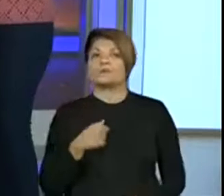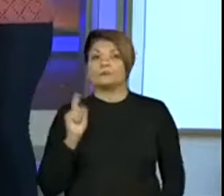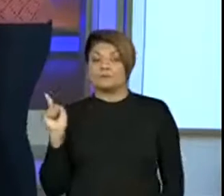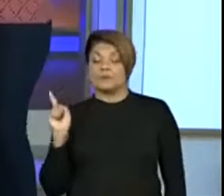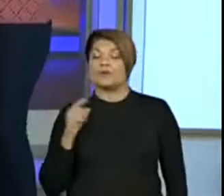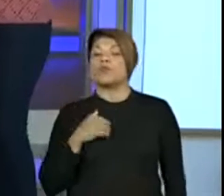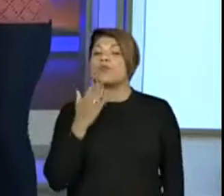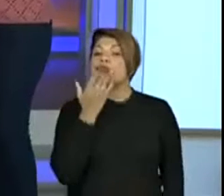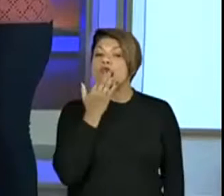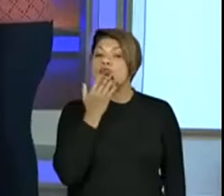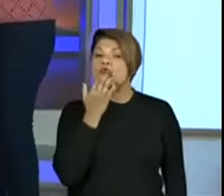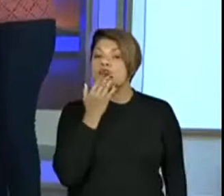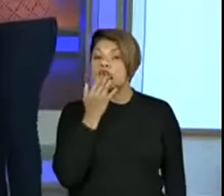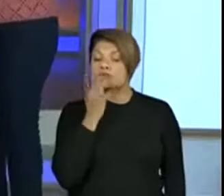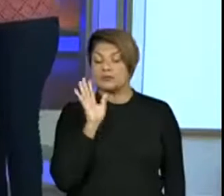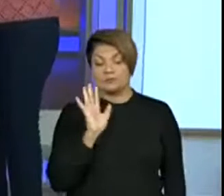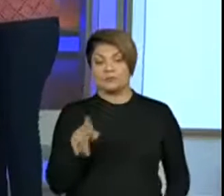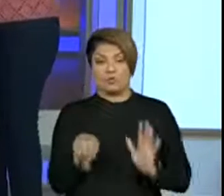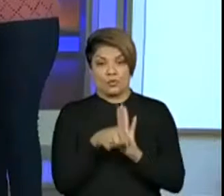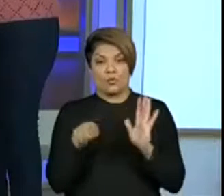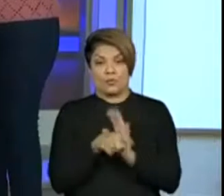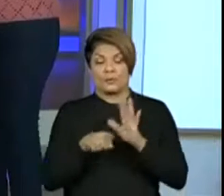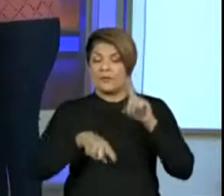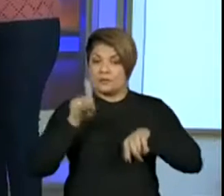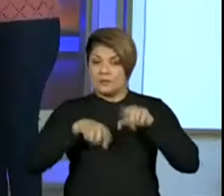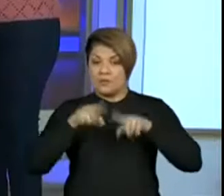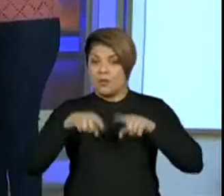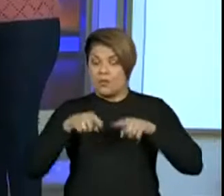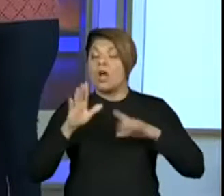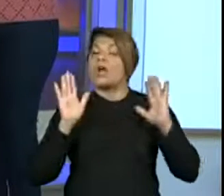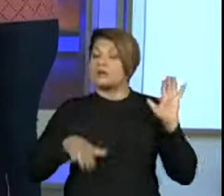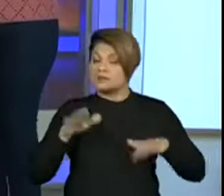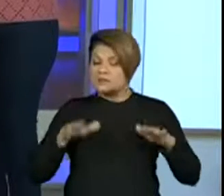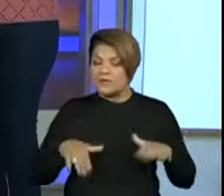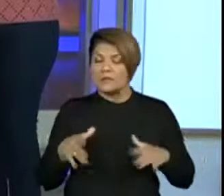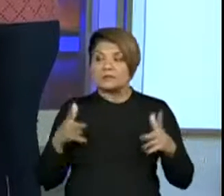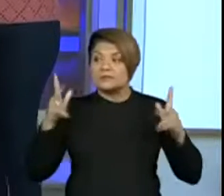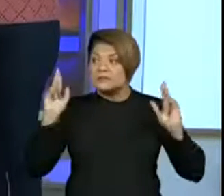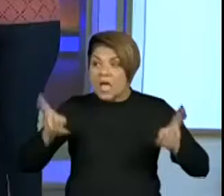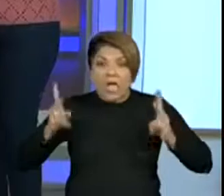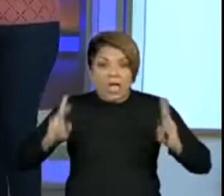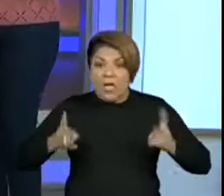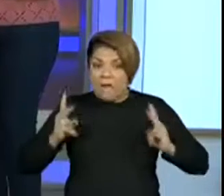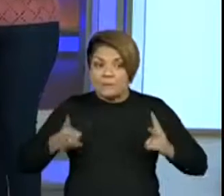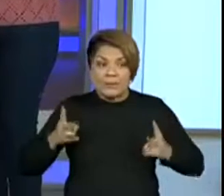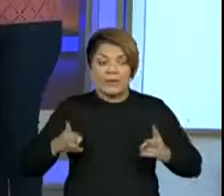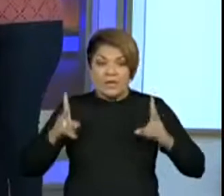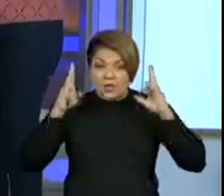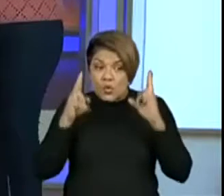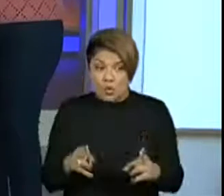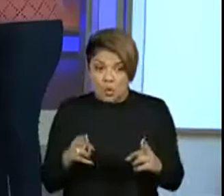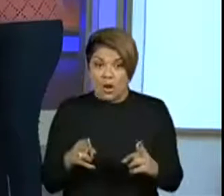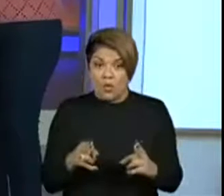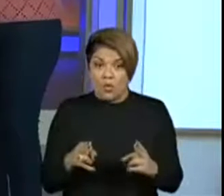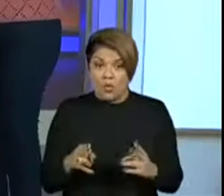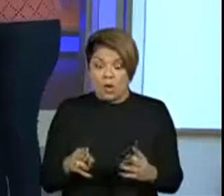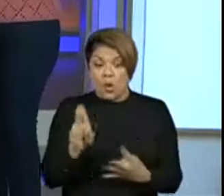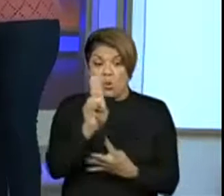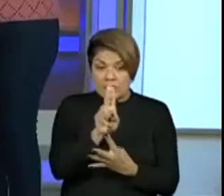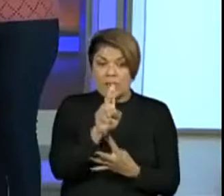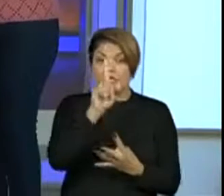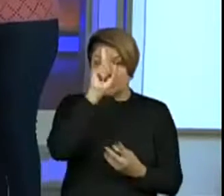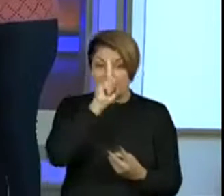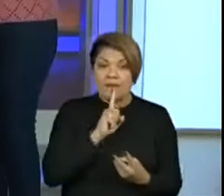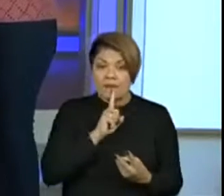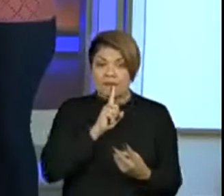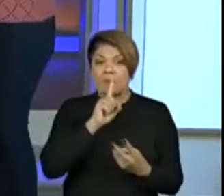apontadas pelo material. Mas nem sempre essas cores serão iguais, representando a unidade, dezena e centena. Então,